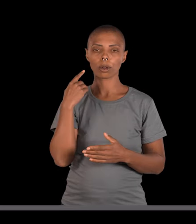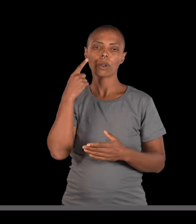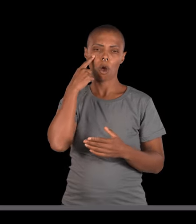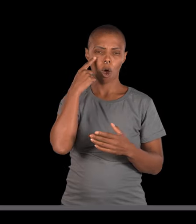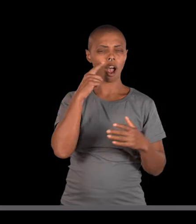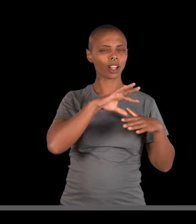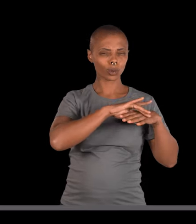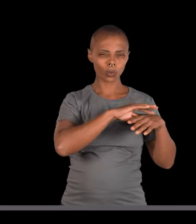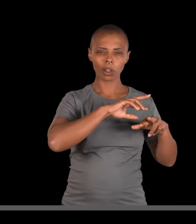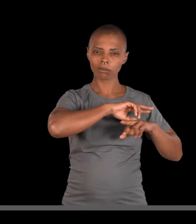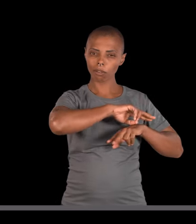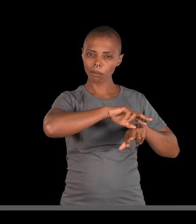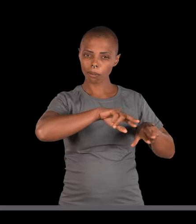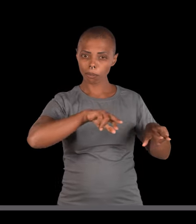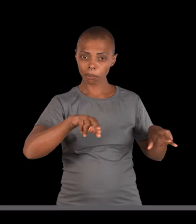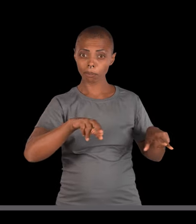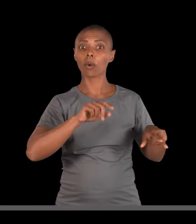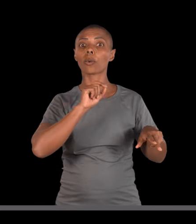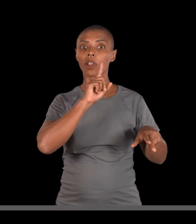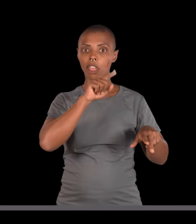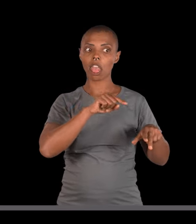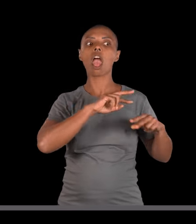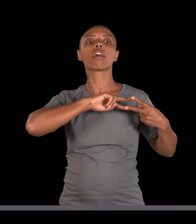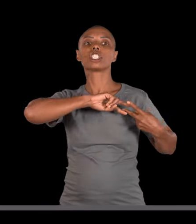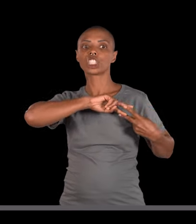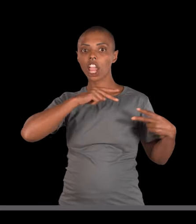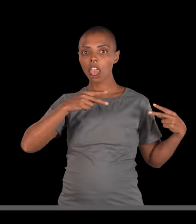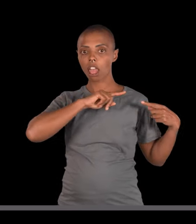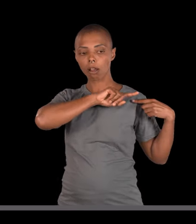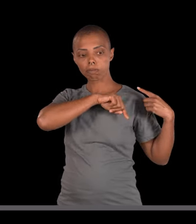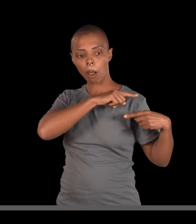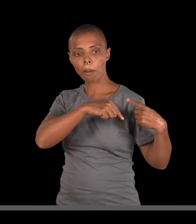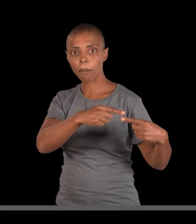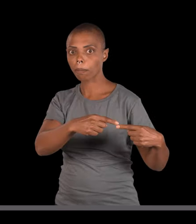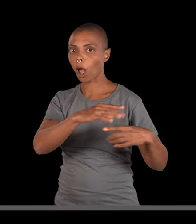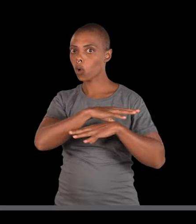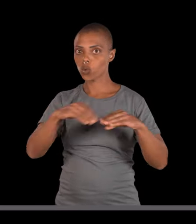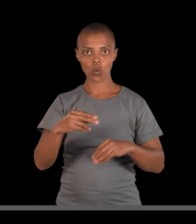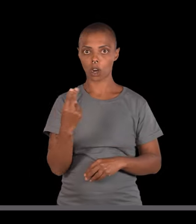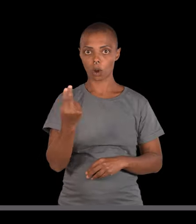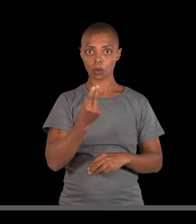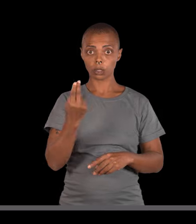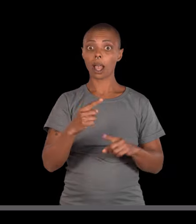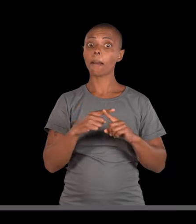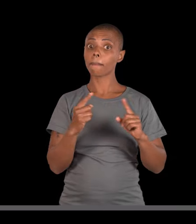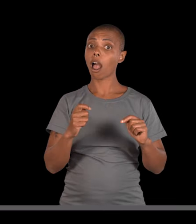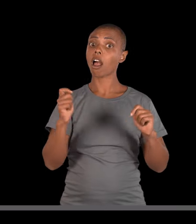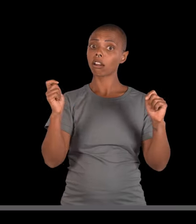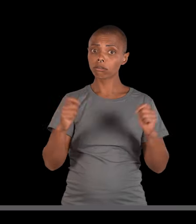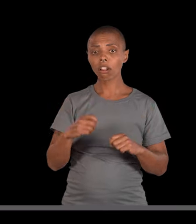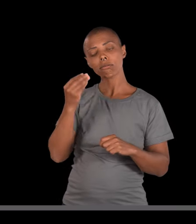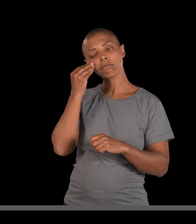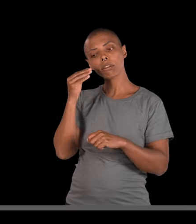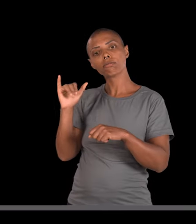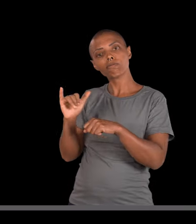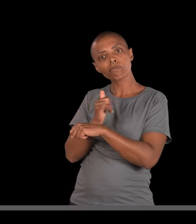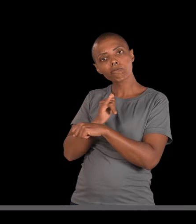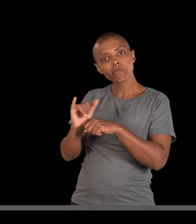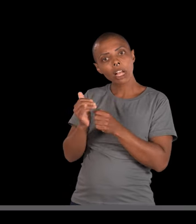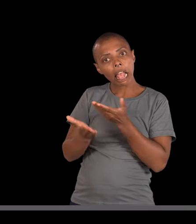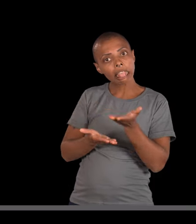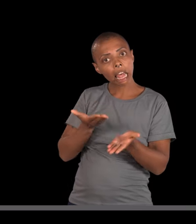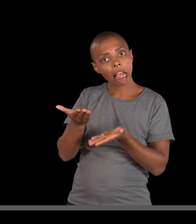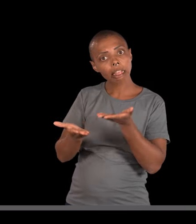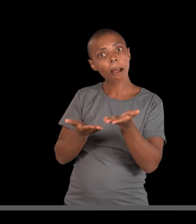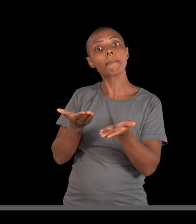a fibrose cística, fenilcetonúria, todas essas doenças são doenças genéticas. Elas não têm cura, mas você pode adotar uma